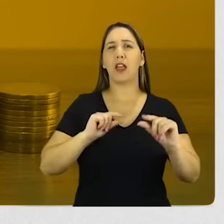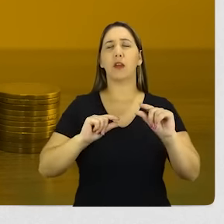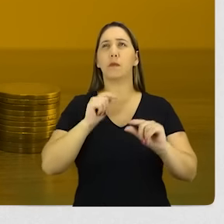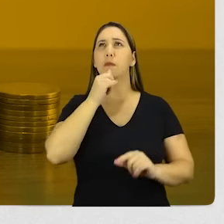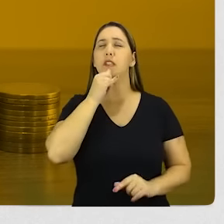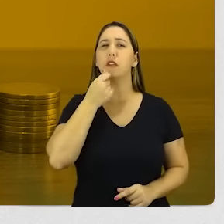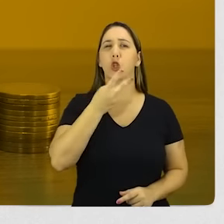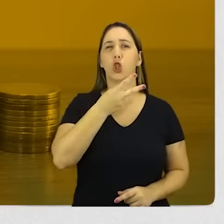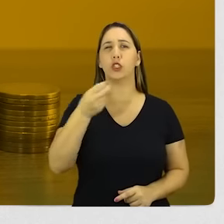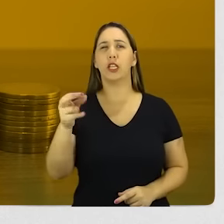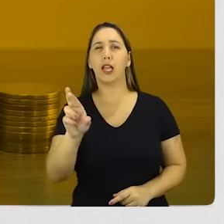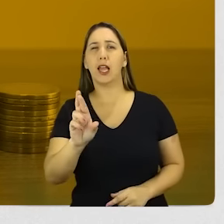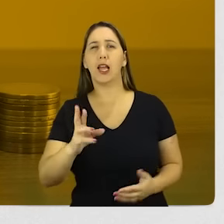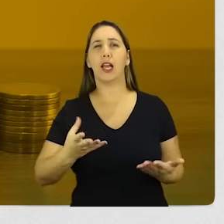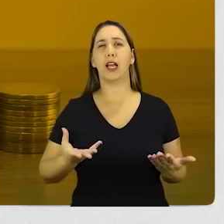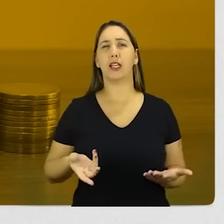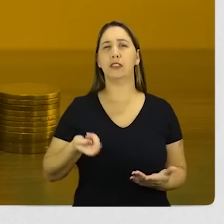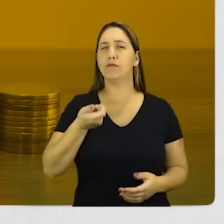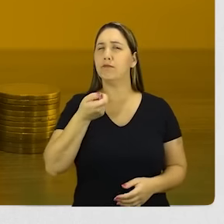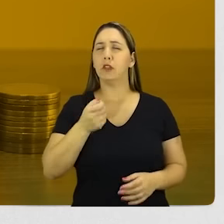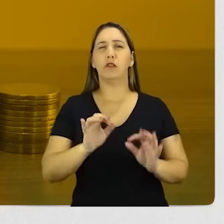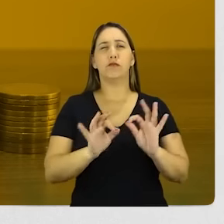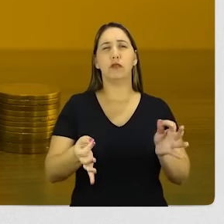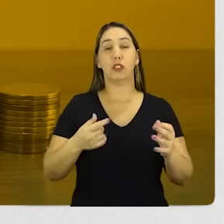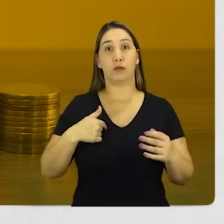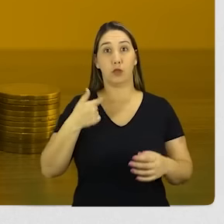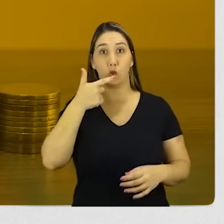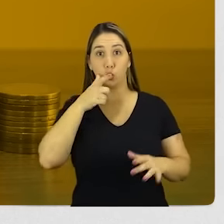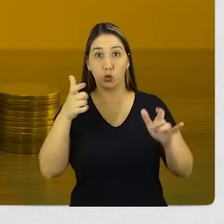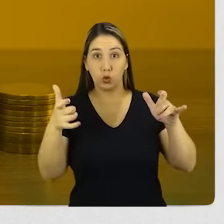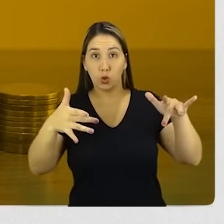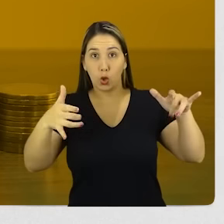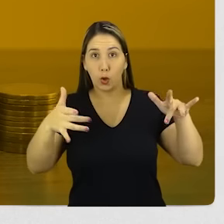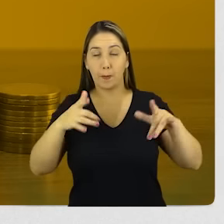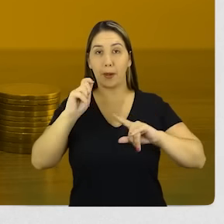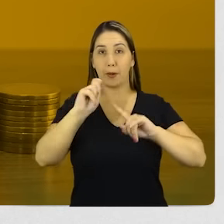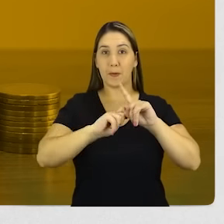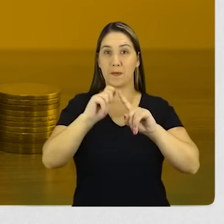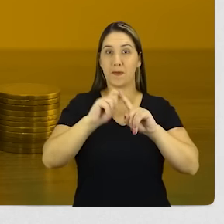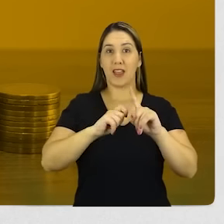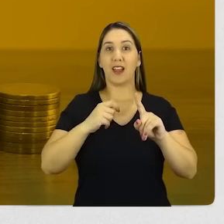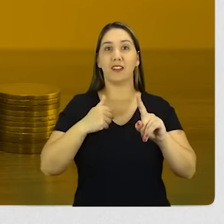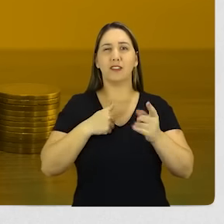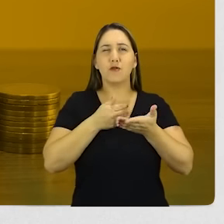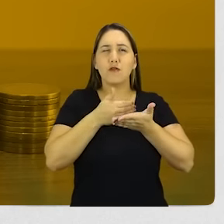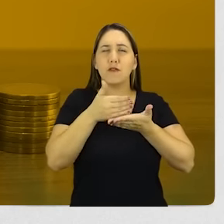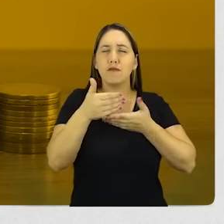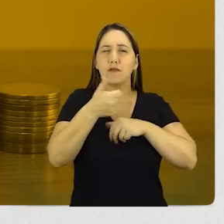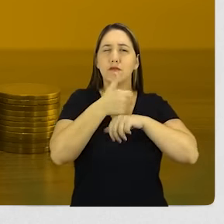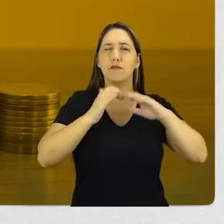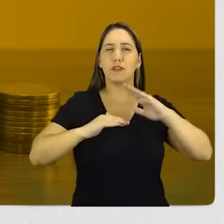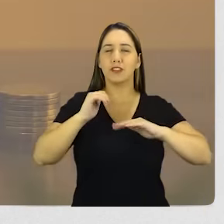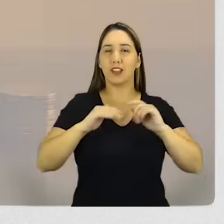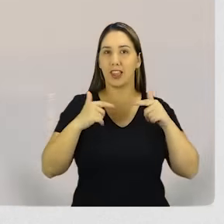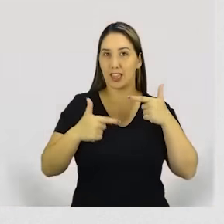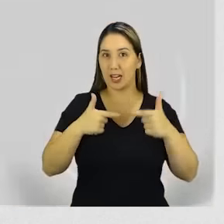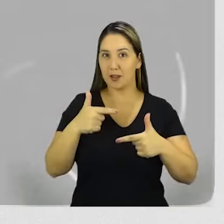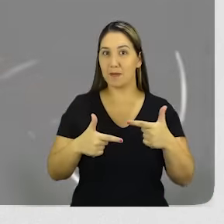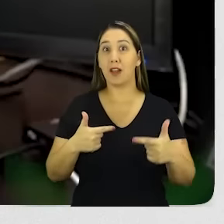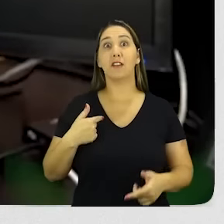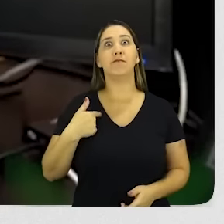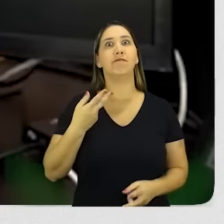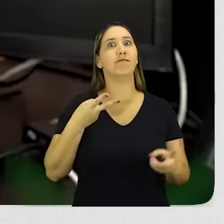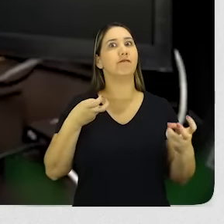100, 200 reais, era aquele que sobrava ali no mês, era bem no início da minha carreira profissional